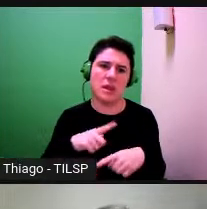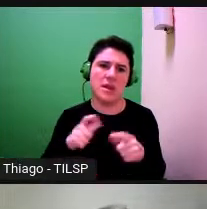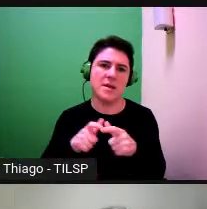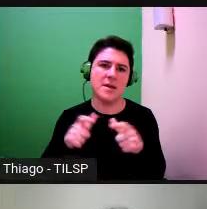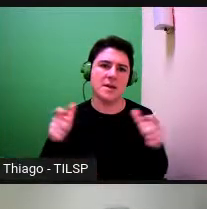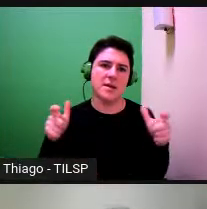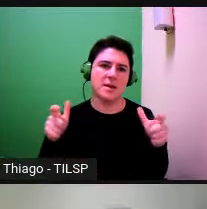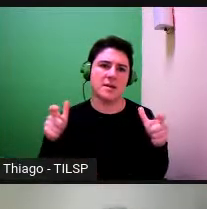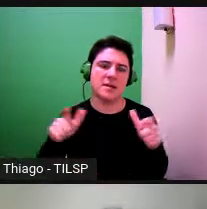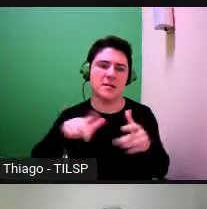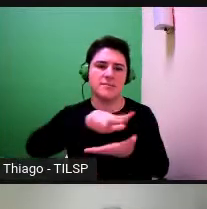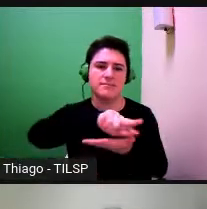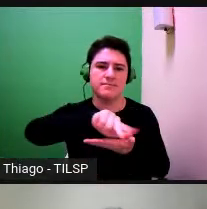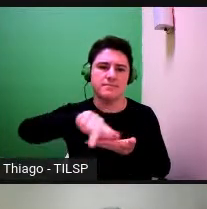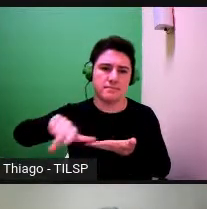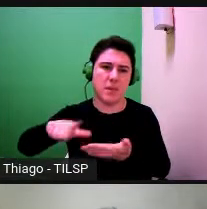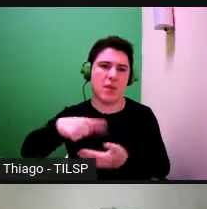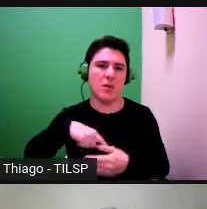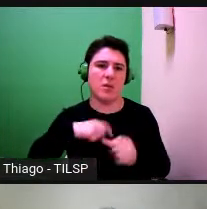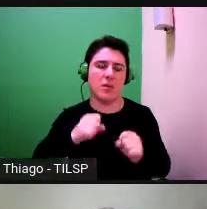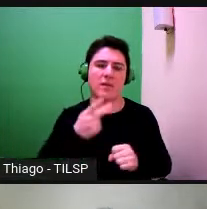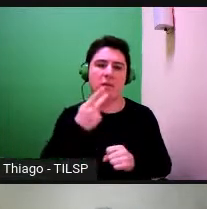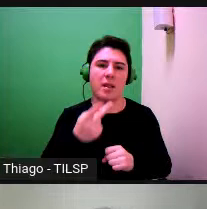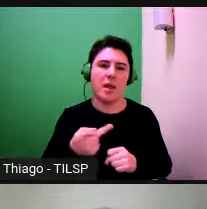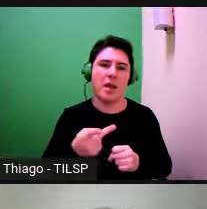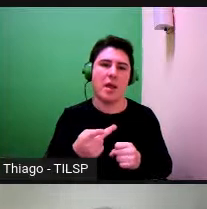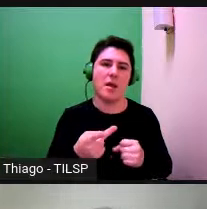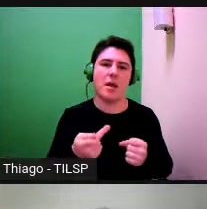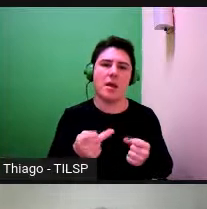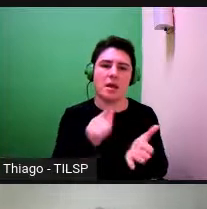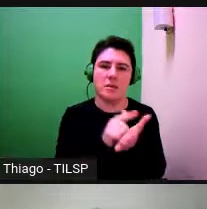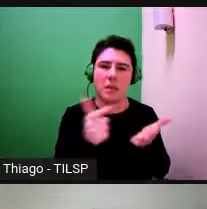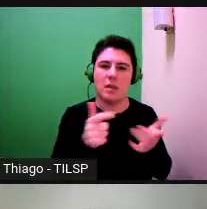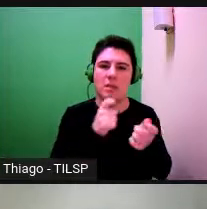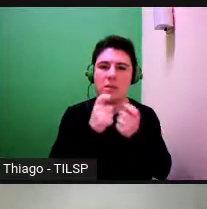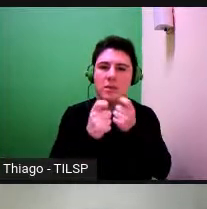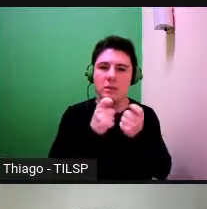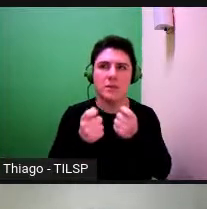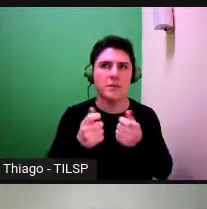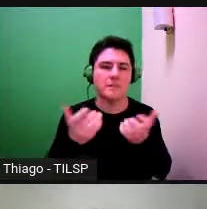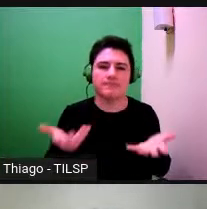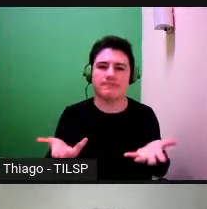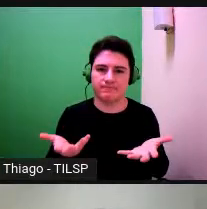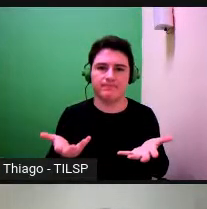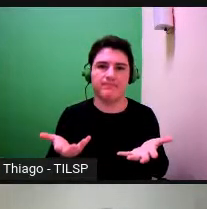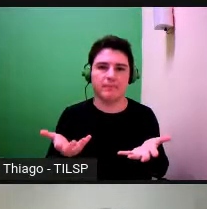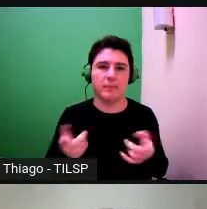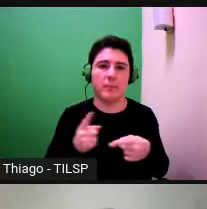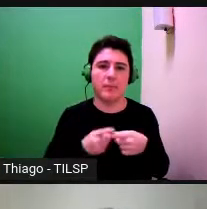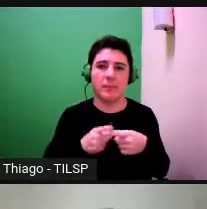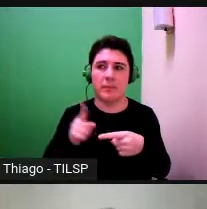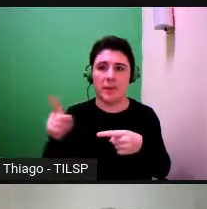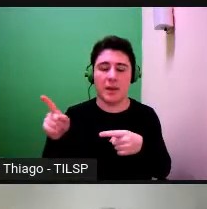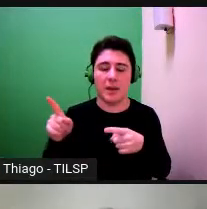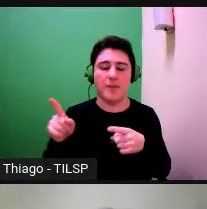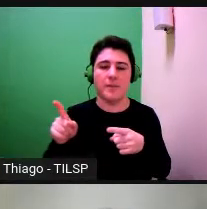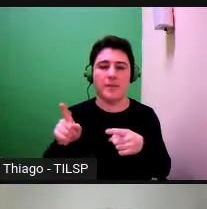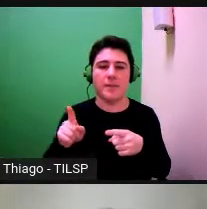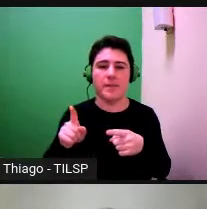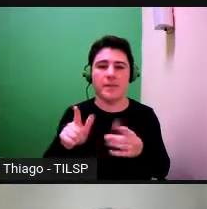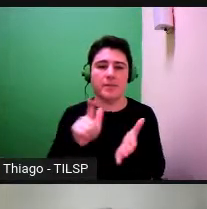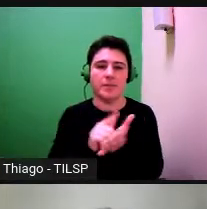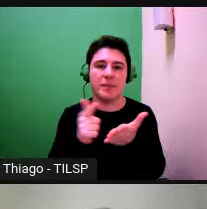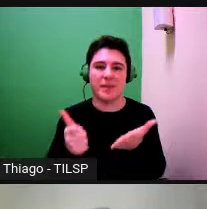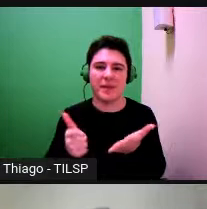géneros e de suportes podemos falar da notícia da reportagem da entrevista que em geral a imprensa atual arruma em secções como